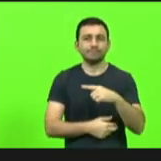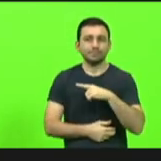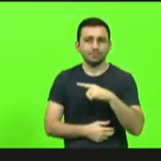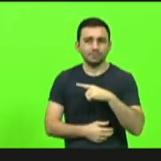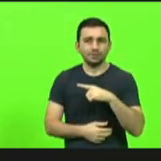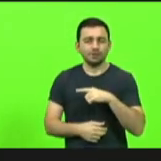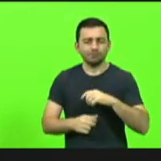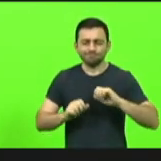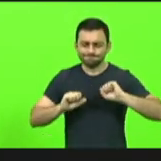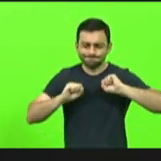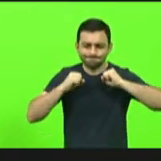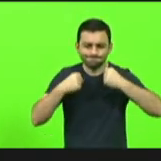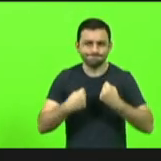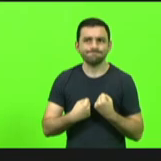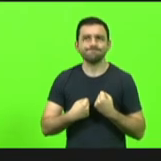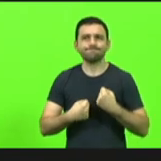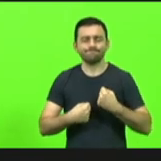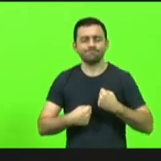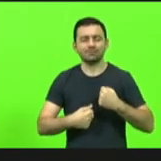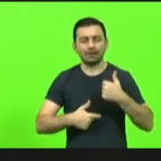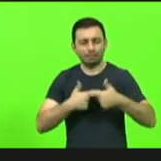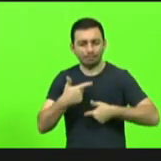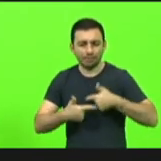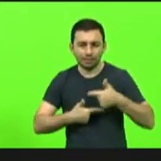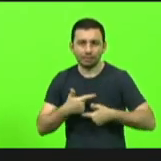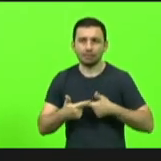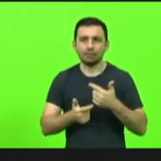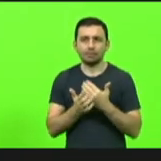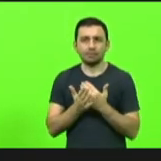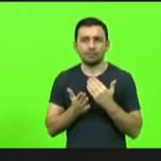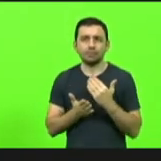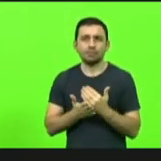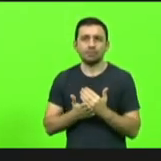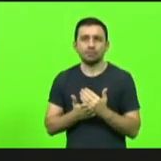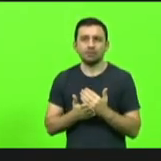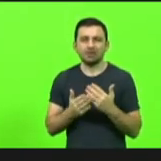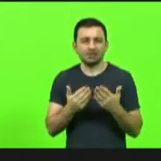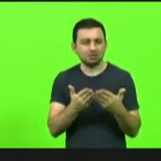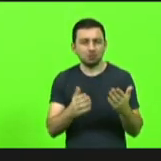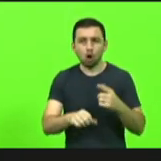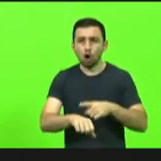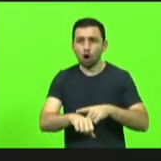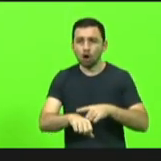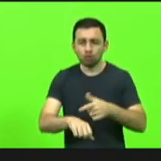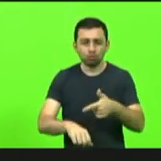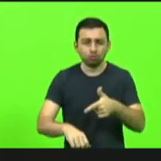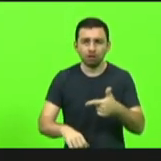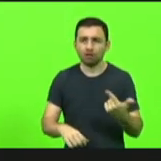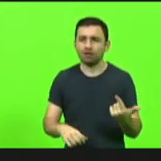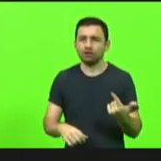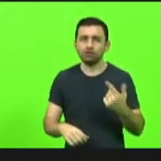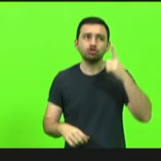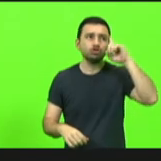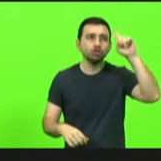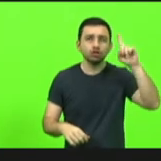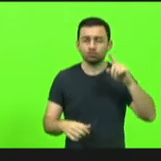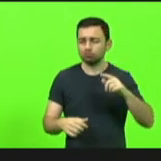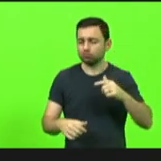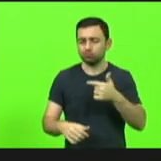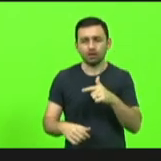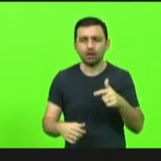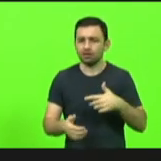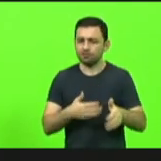dedicação, um trabalho que não tem hora, não tem dia, um trabalho de